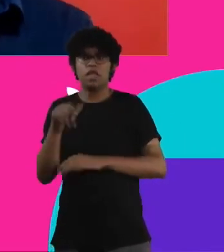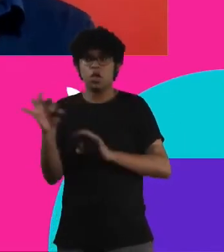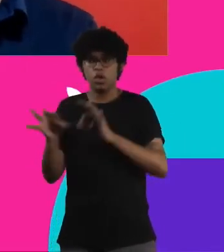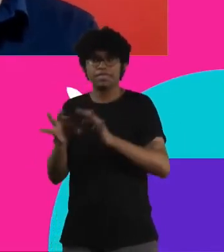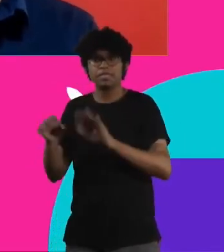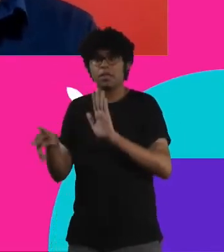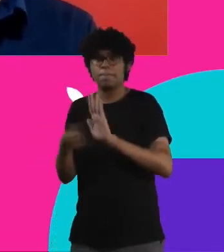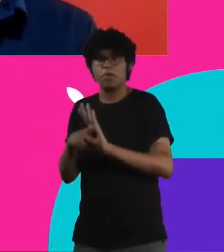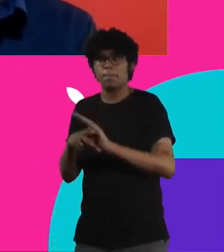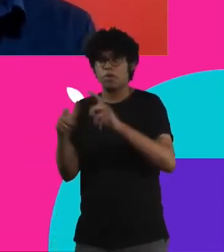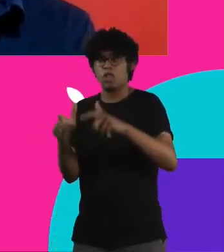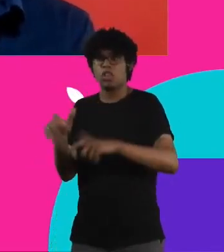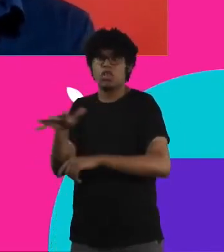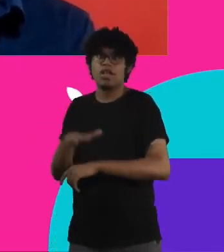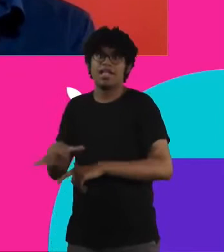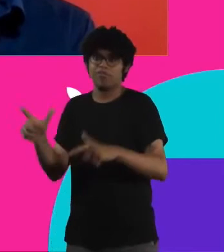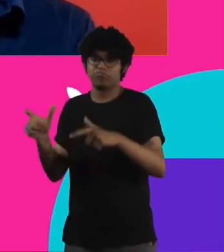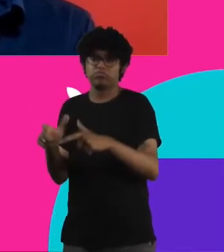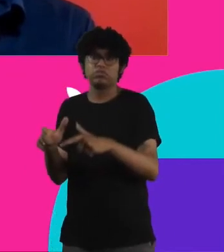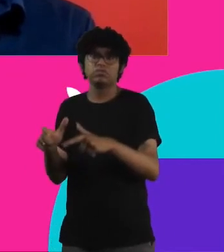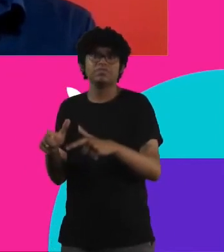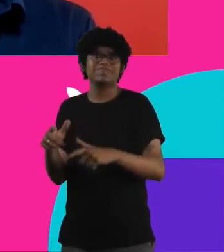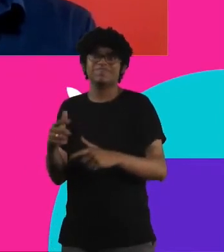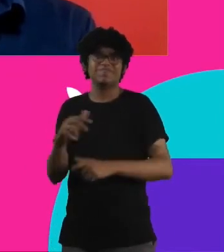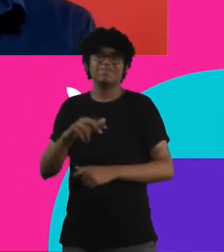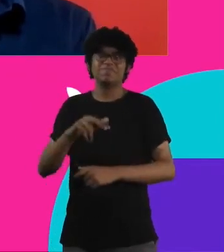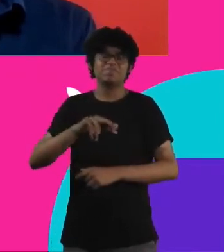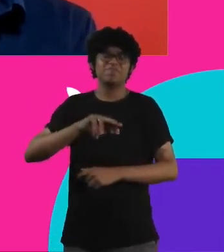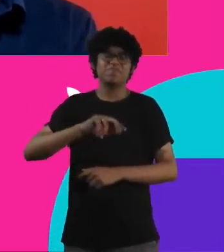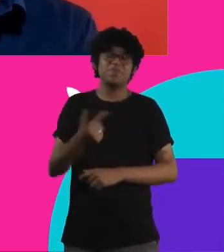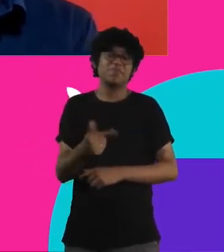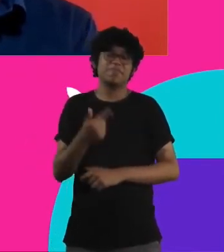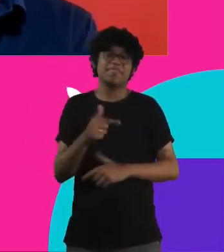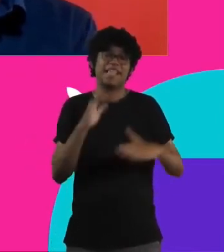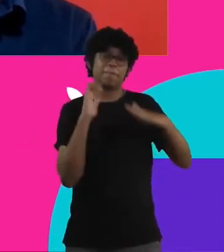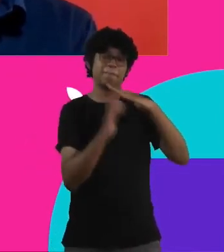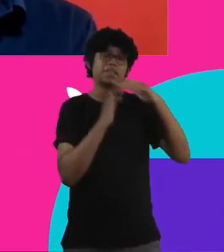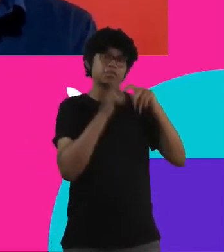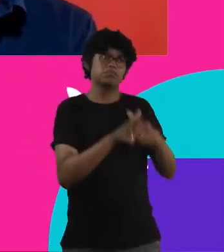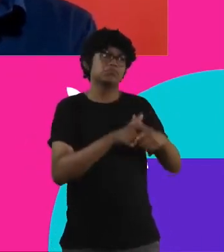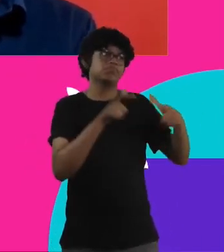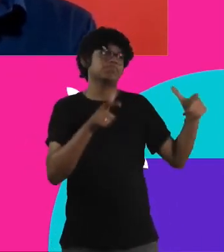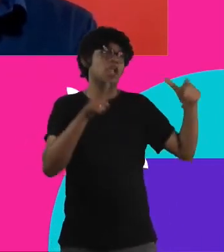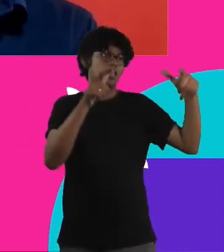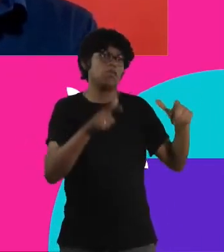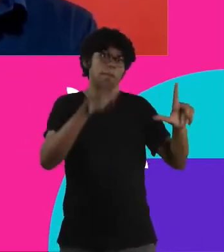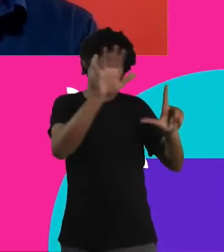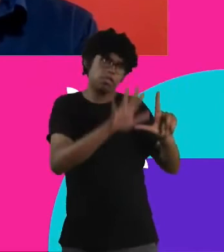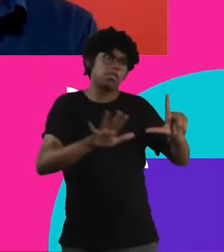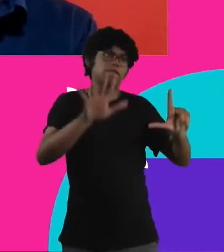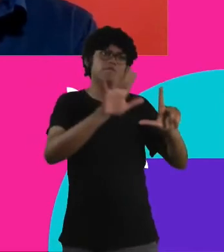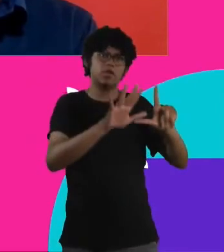acha que não tem uma grande articulação que traga todas essas iniciativas à luz. Acho não tem um grande local que a gente possa saber o que